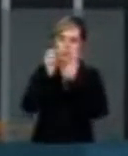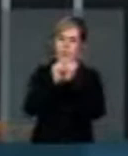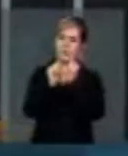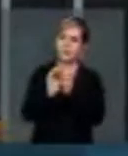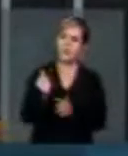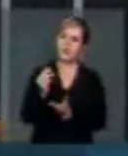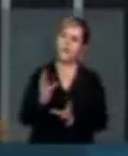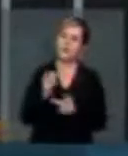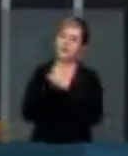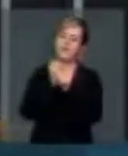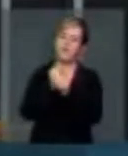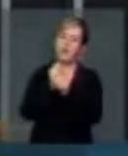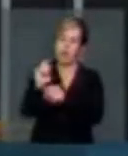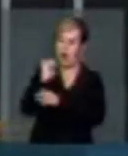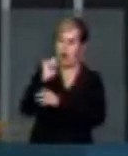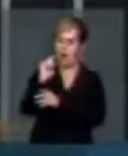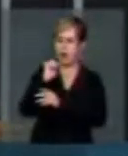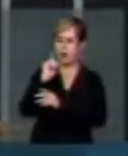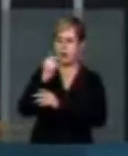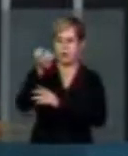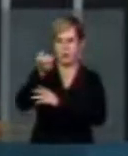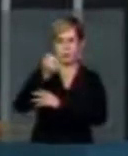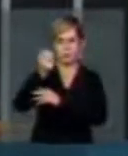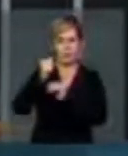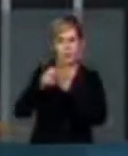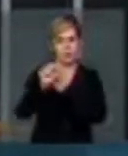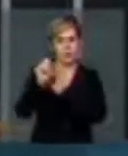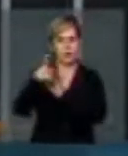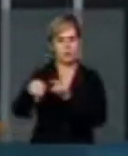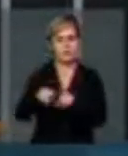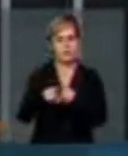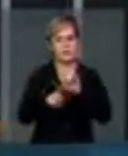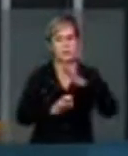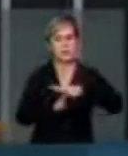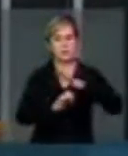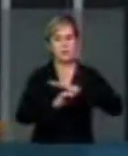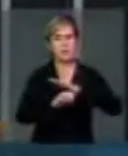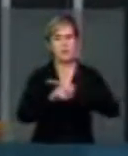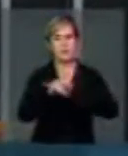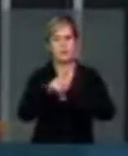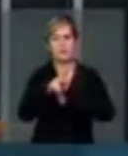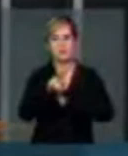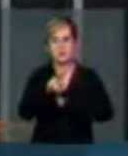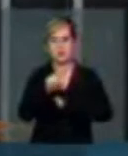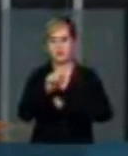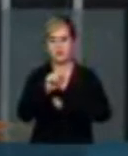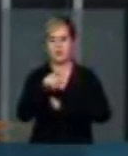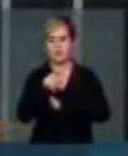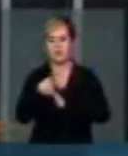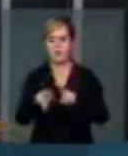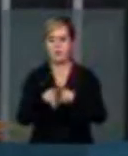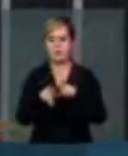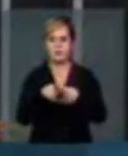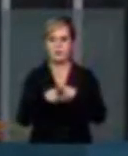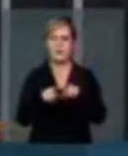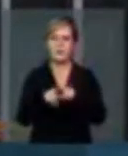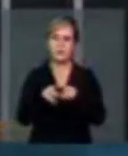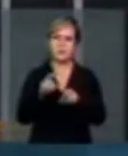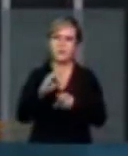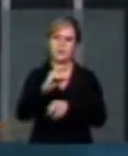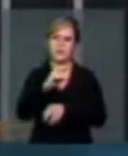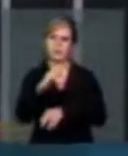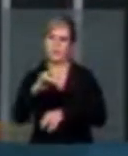aposentadorias e pensões dos funcionários da Varig, Transbrasil e Cruzeiro. Nos anos seguintes, um conjunto de outras empresas